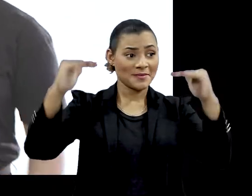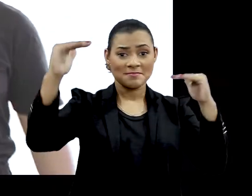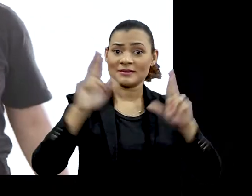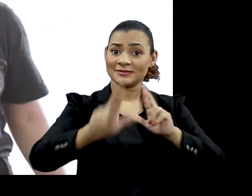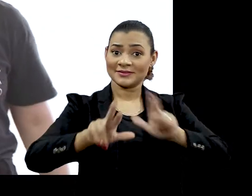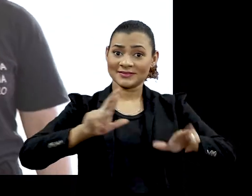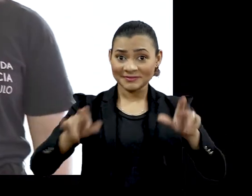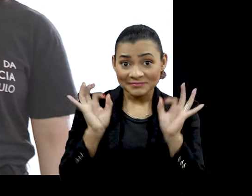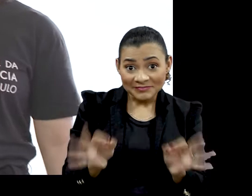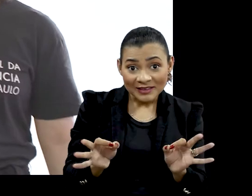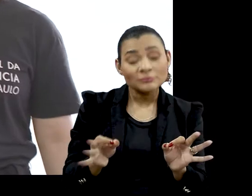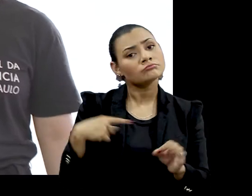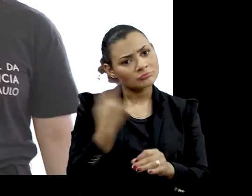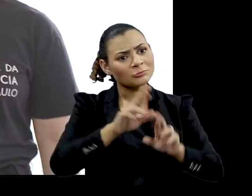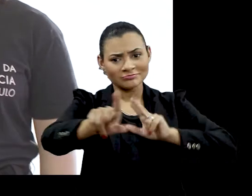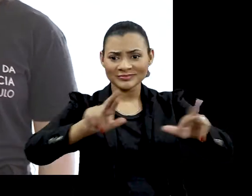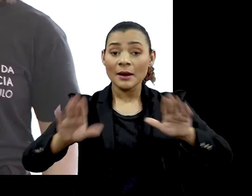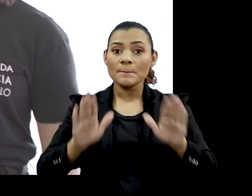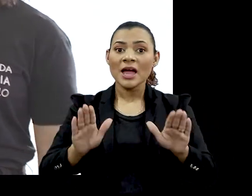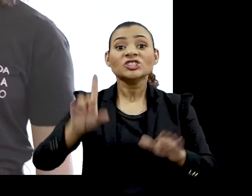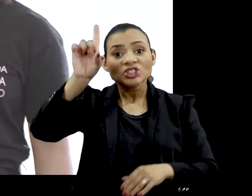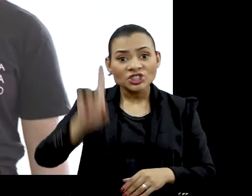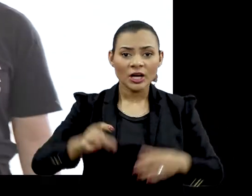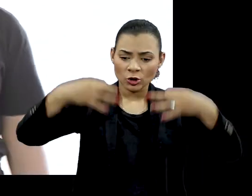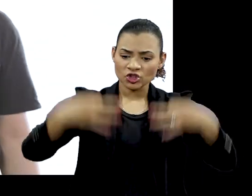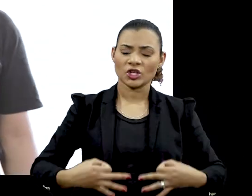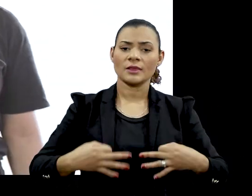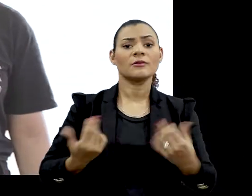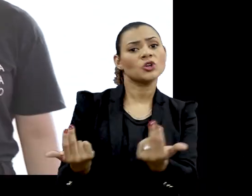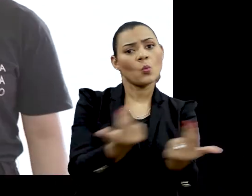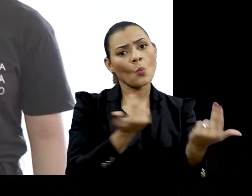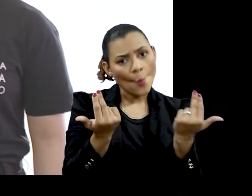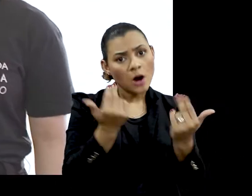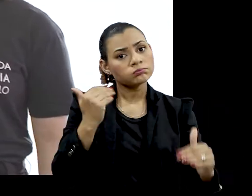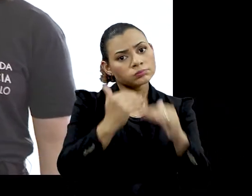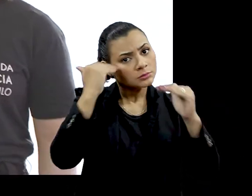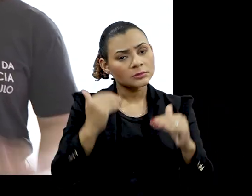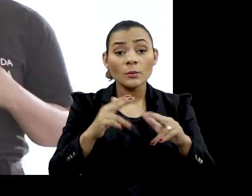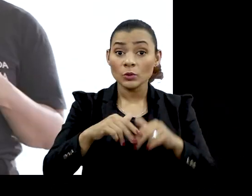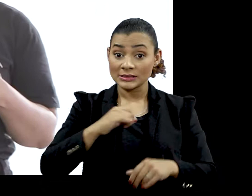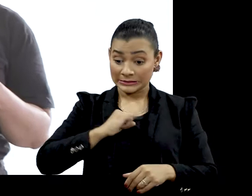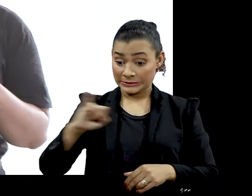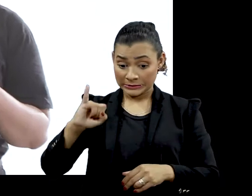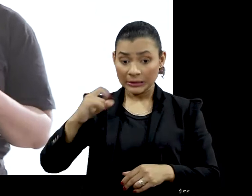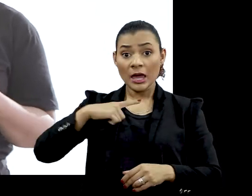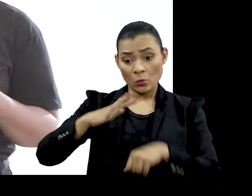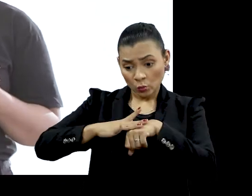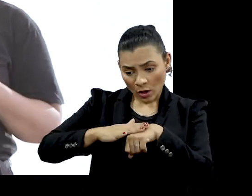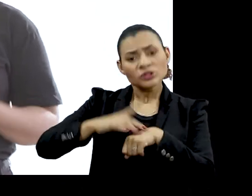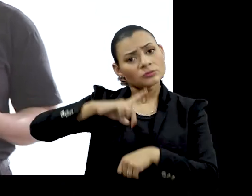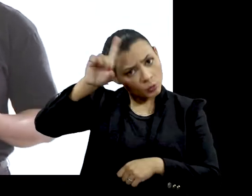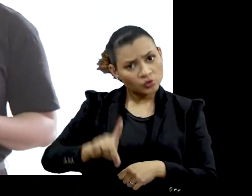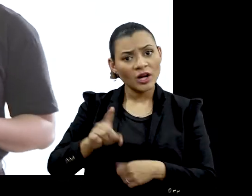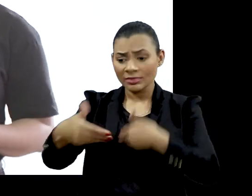Exato Nós somos diferentes, mas somos iguais em dignidade e direitos Isso quer dizer que se eu ficar doente, tenho